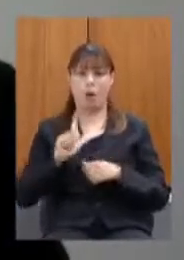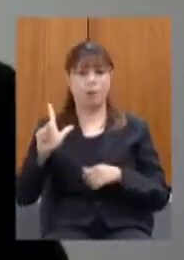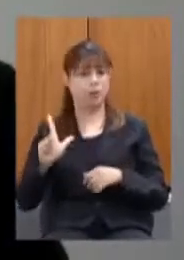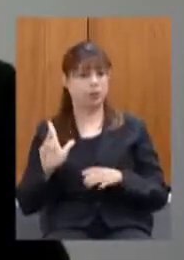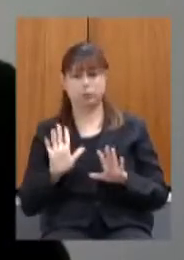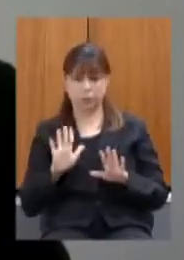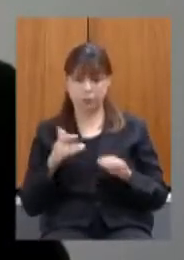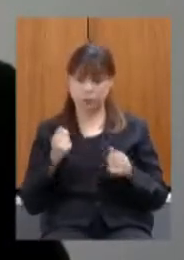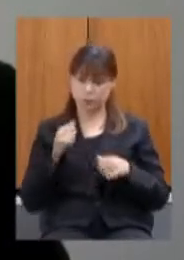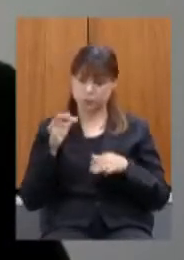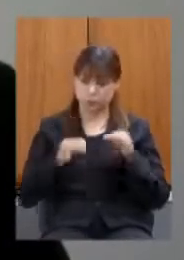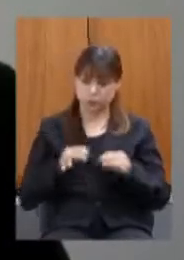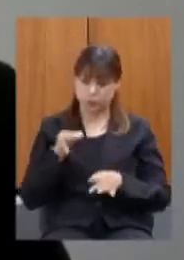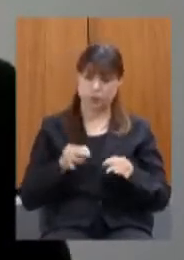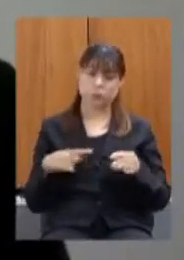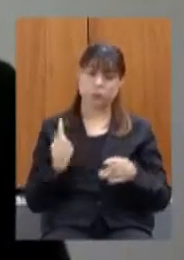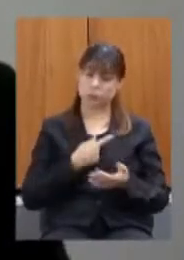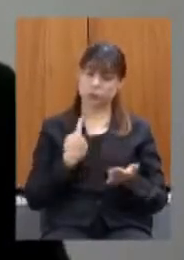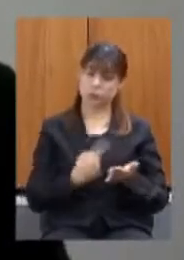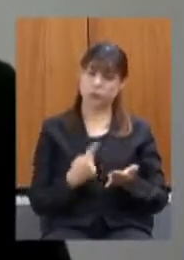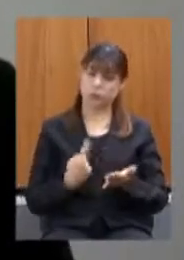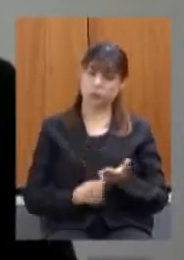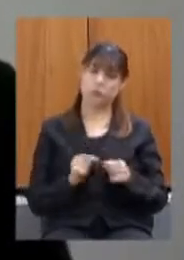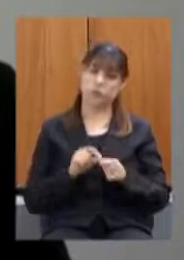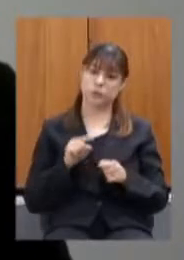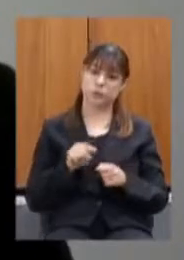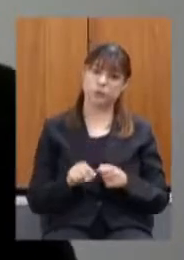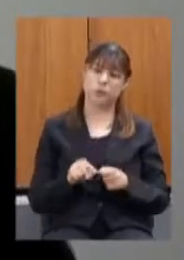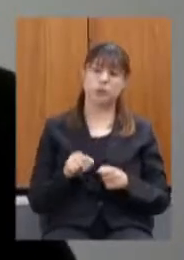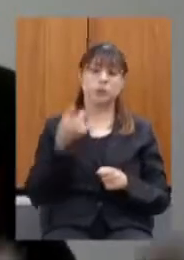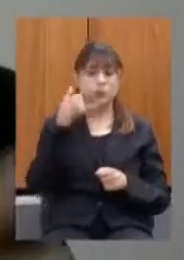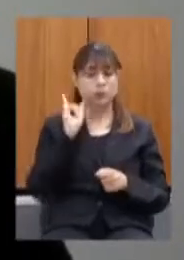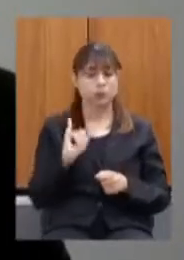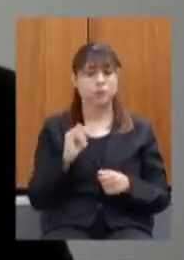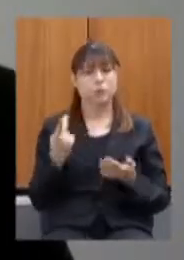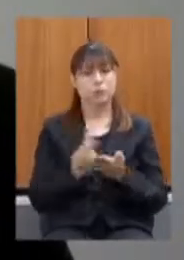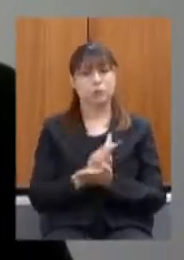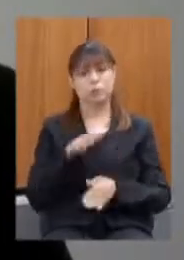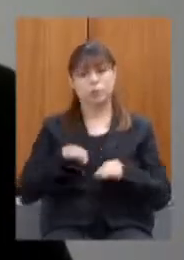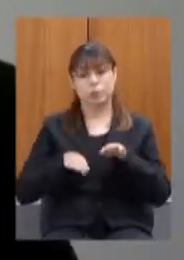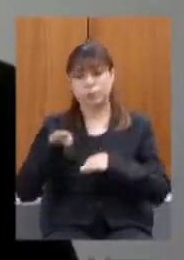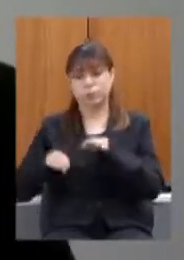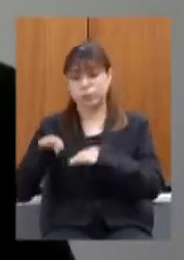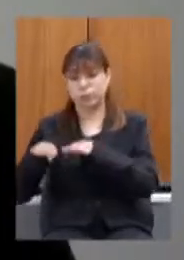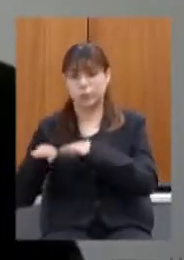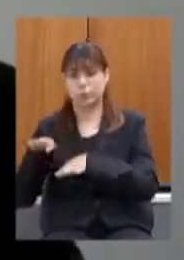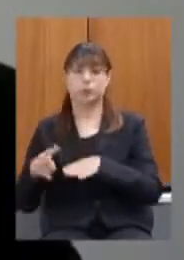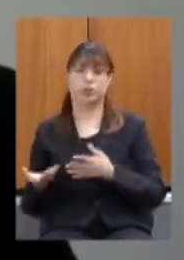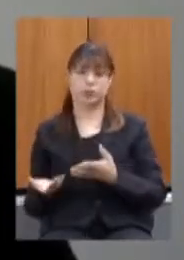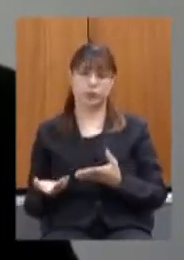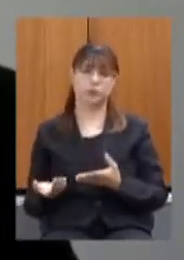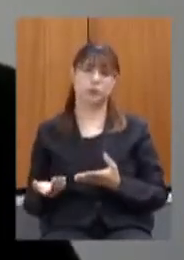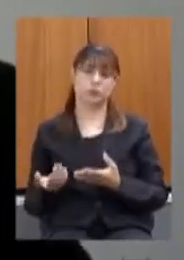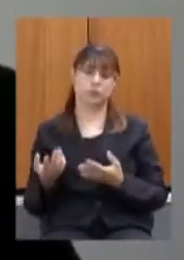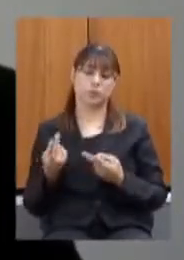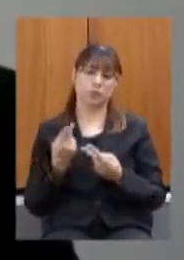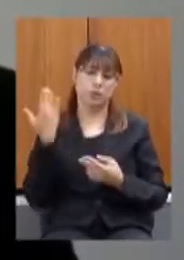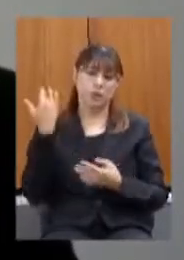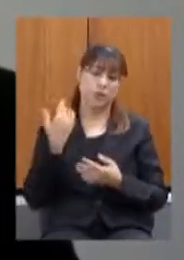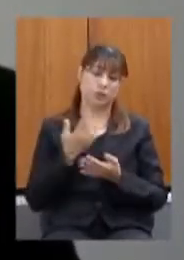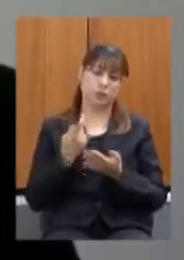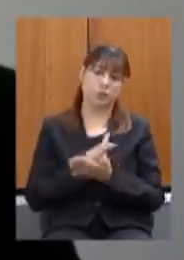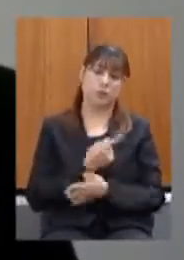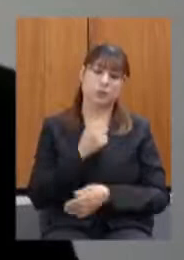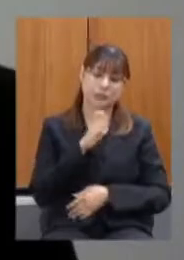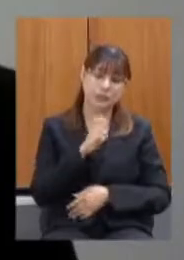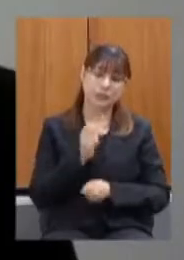assumimos o compromisso de fazer isso para não deixar acontecer essa defasagem ocorrer durante o tempo que ocorreu foram cinco anos